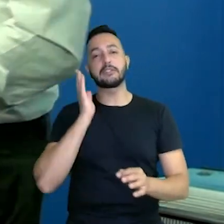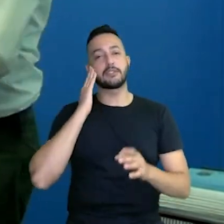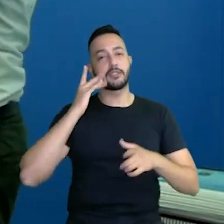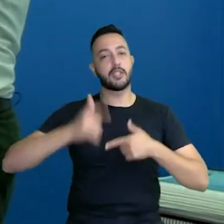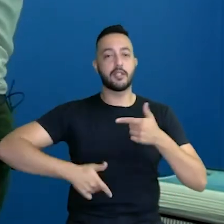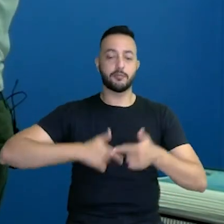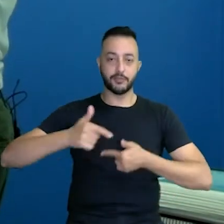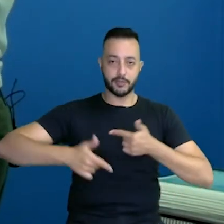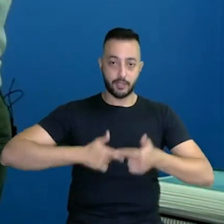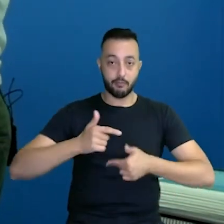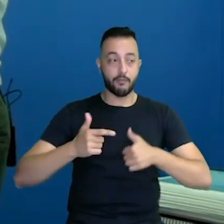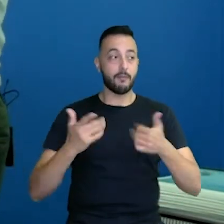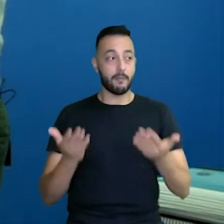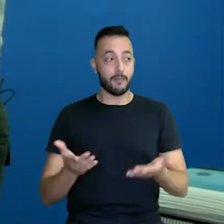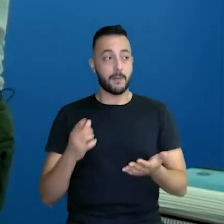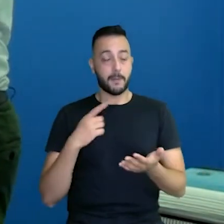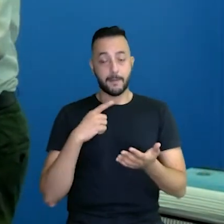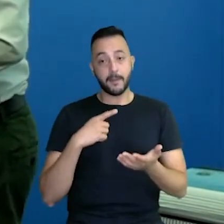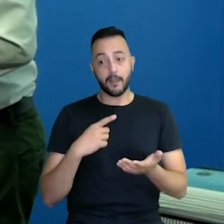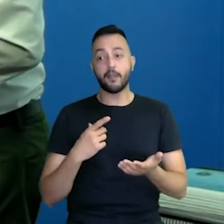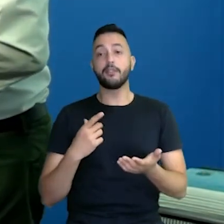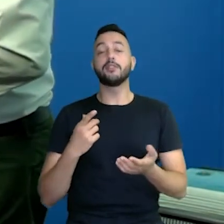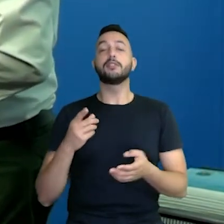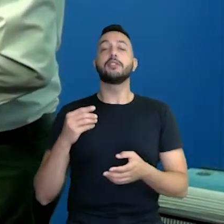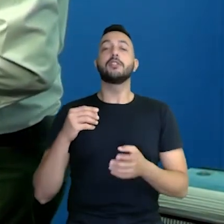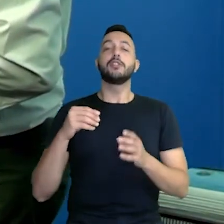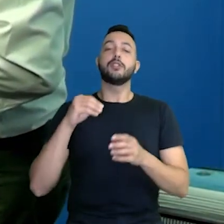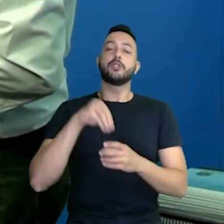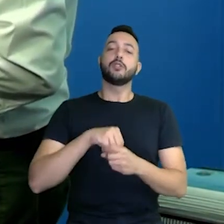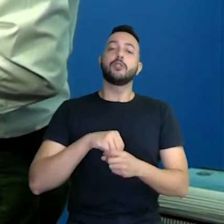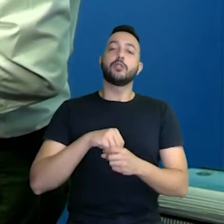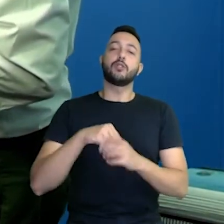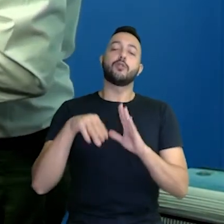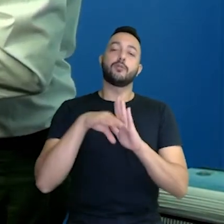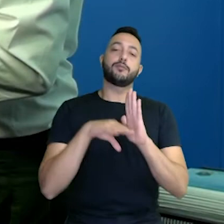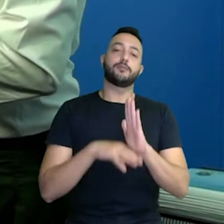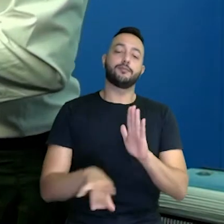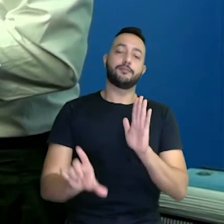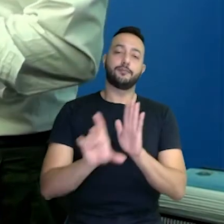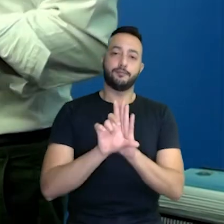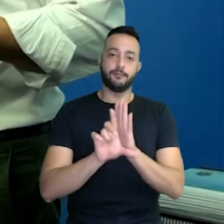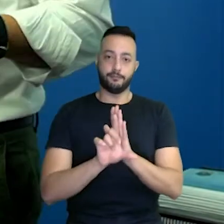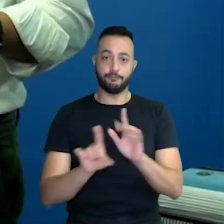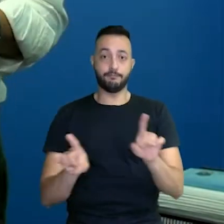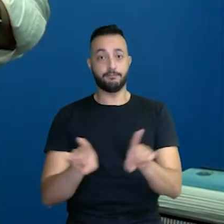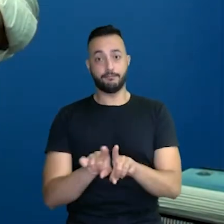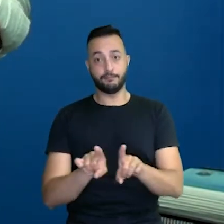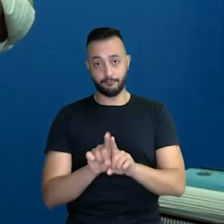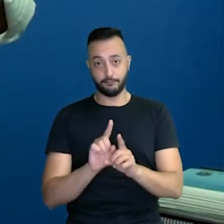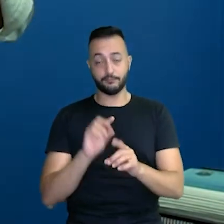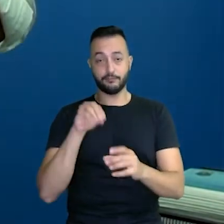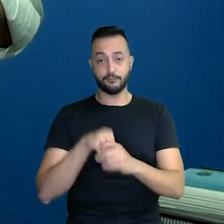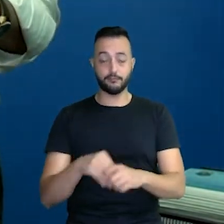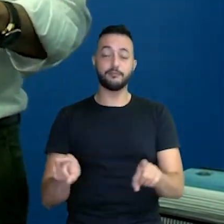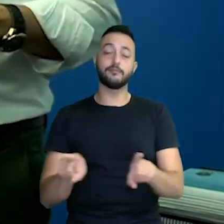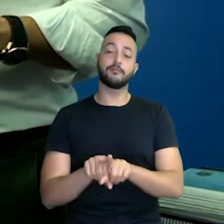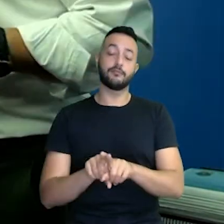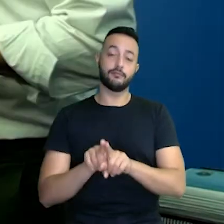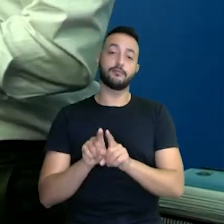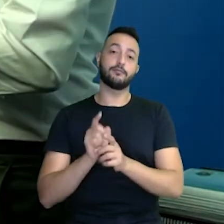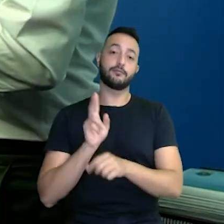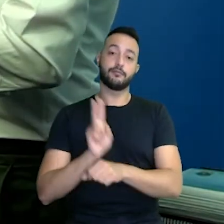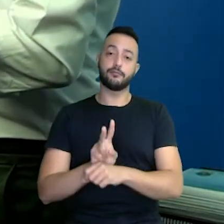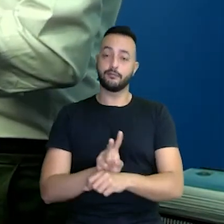isso aí. E aí nós temos exatamente o núcleo de normatização. Ele também, esse núcleo também monitora